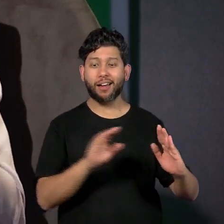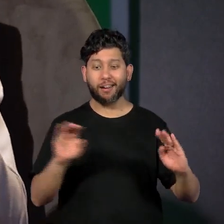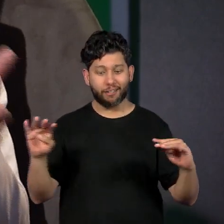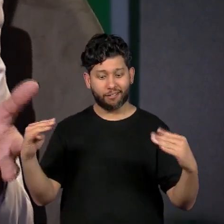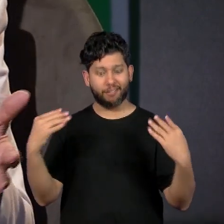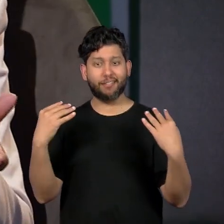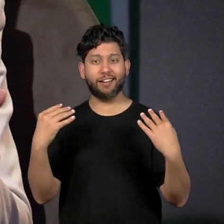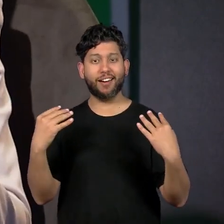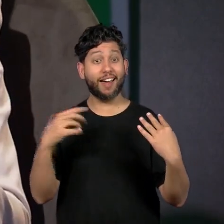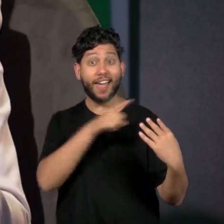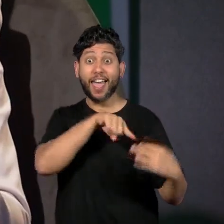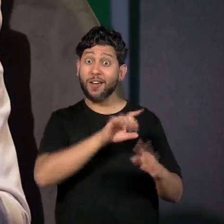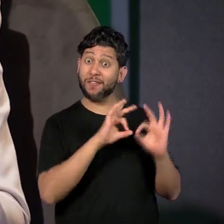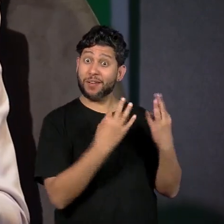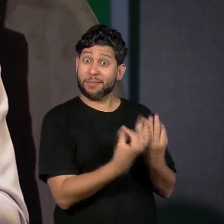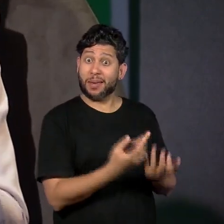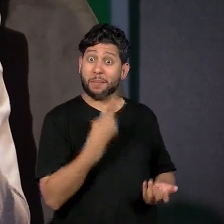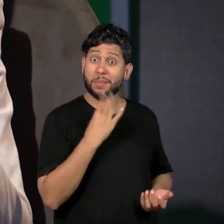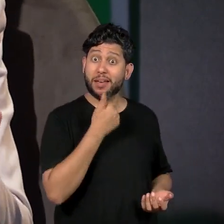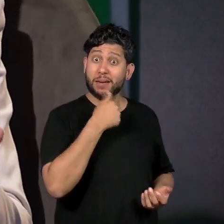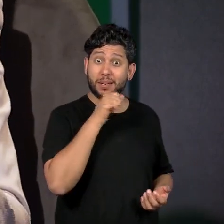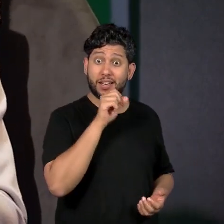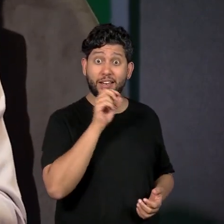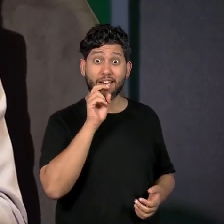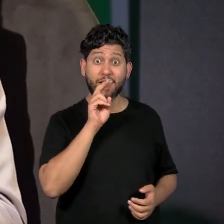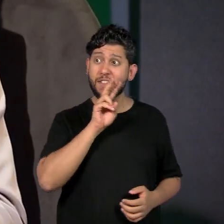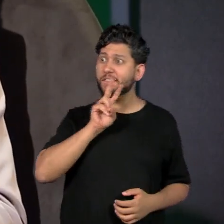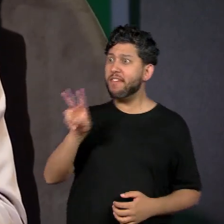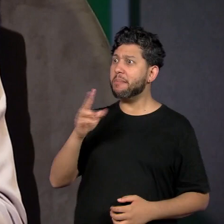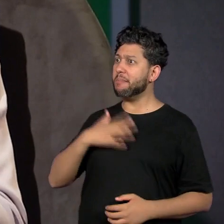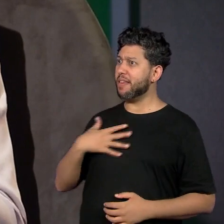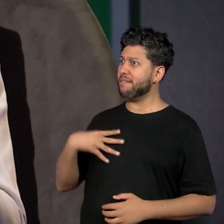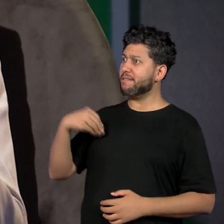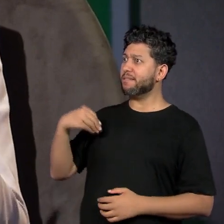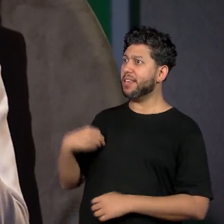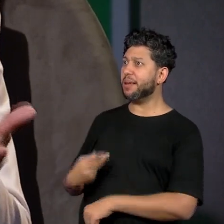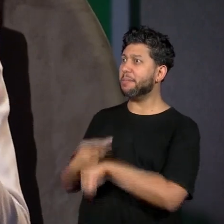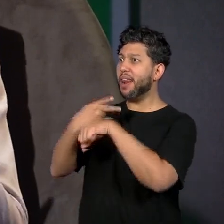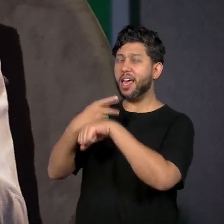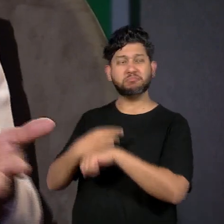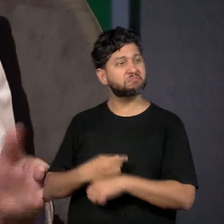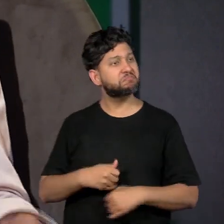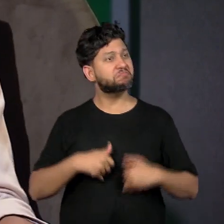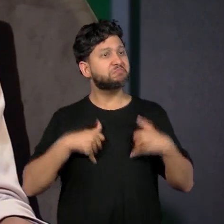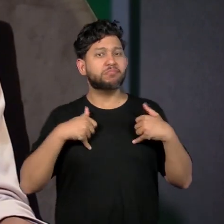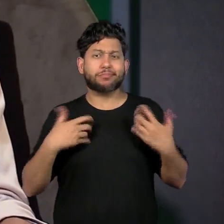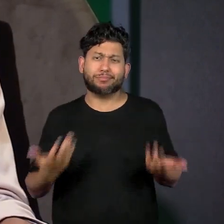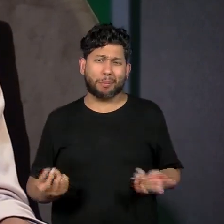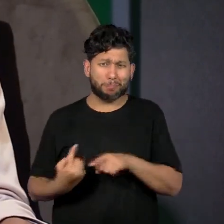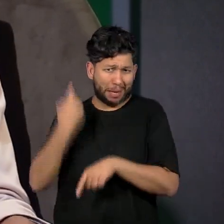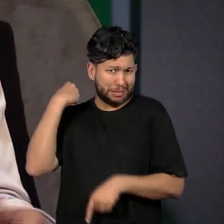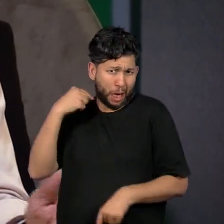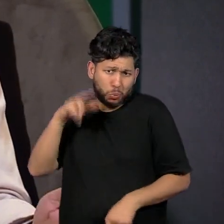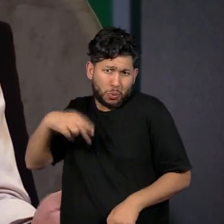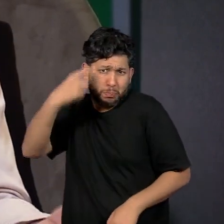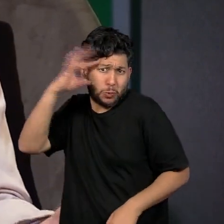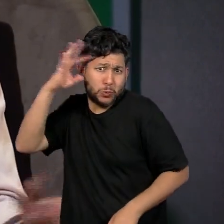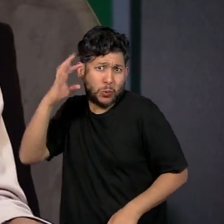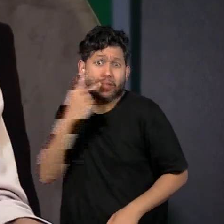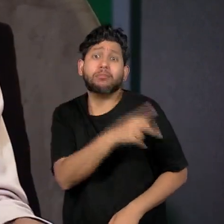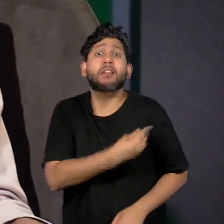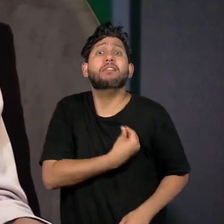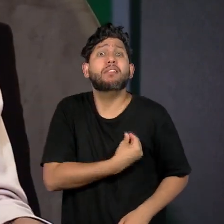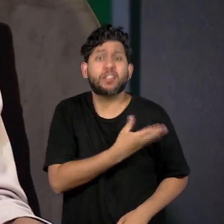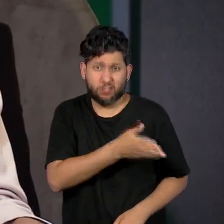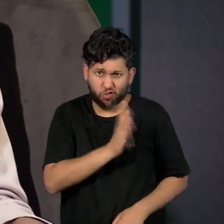poderem ir à universidade, ver a filha sendo premiada, coisa que eles nunca imaginariam na vida deles e, de